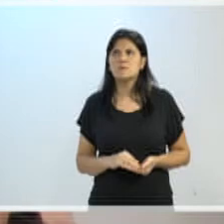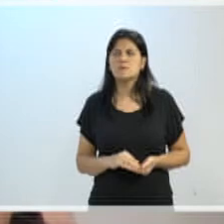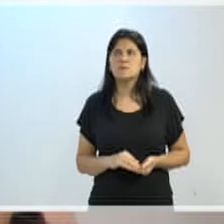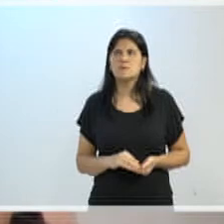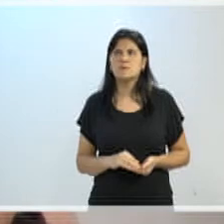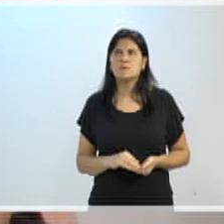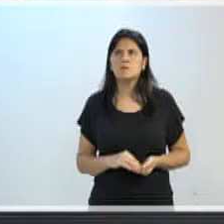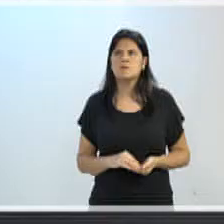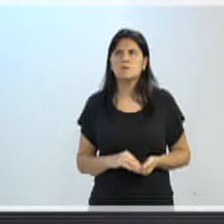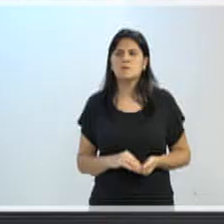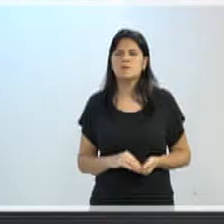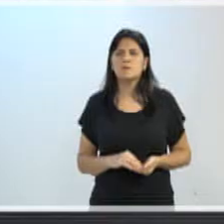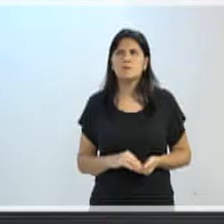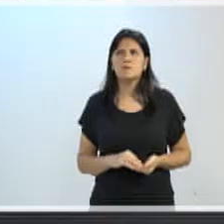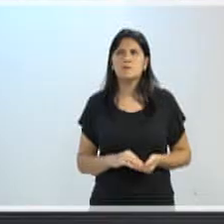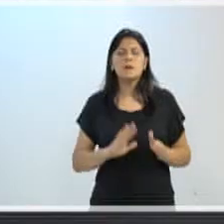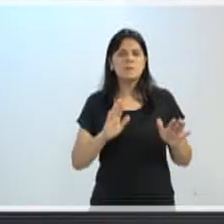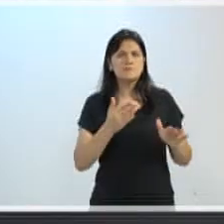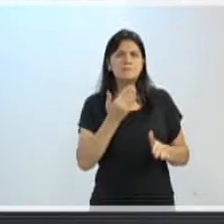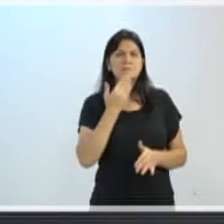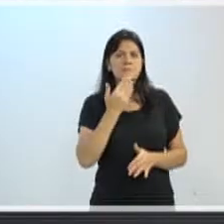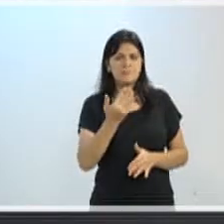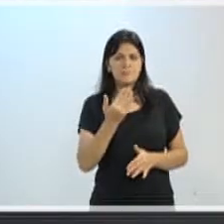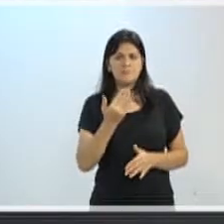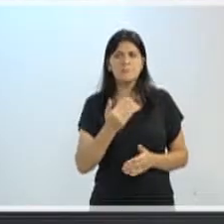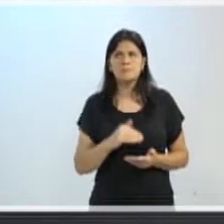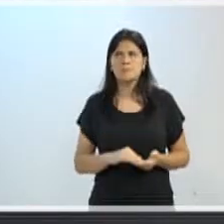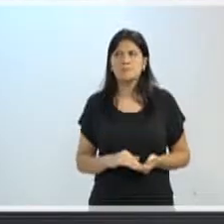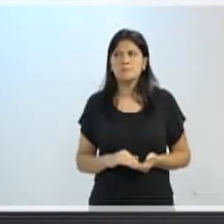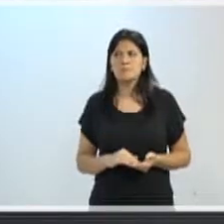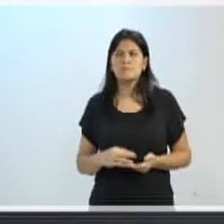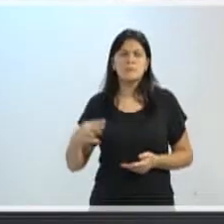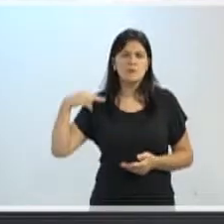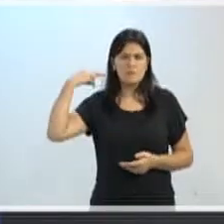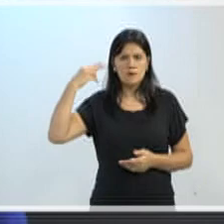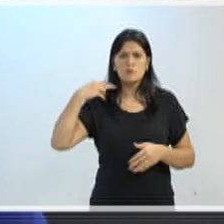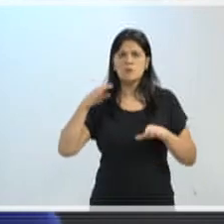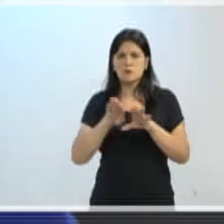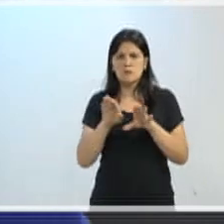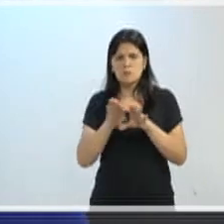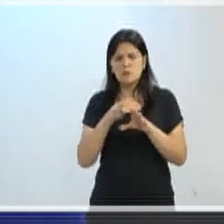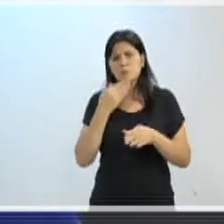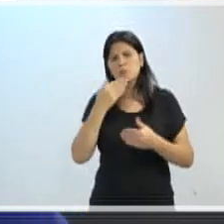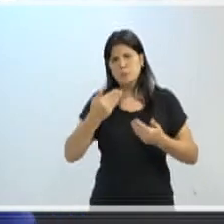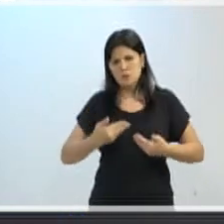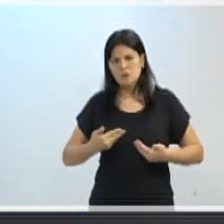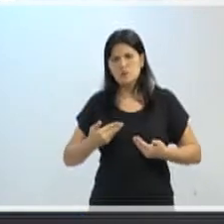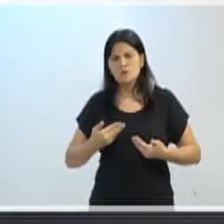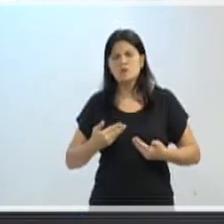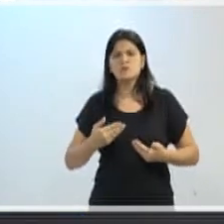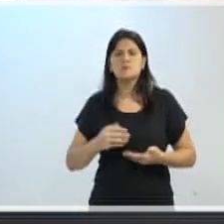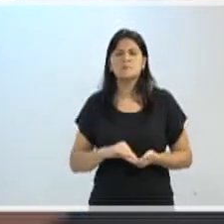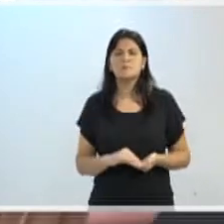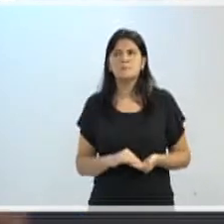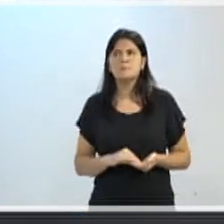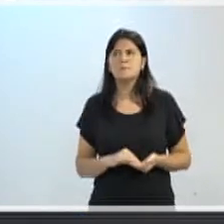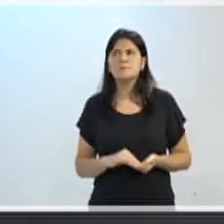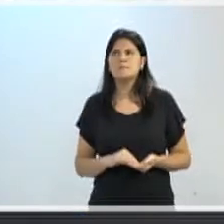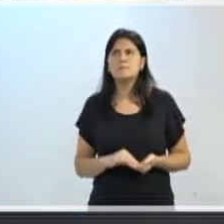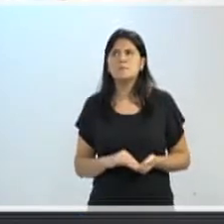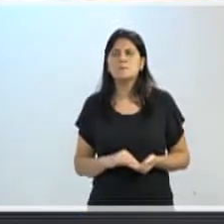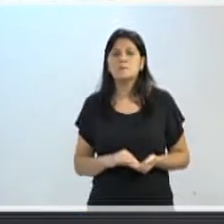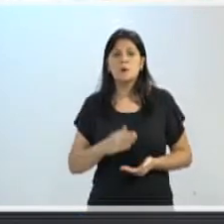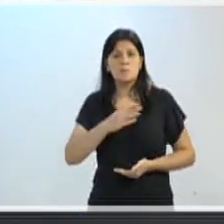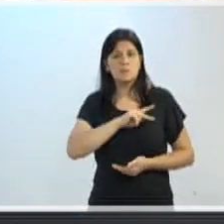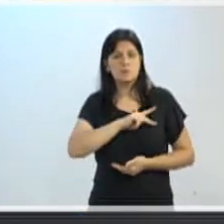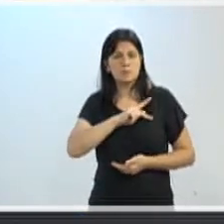presidente, pela ordem, só a pedido de outros vereadores aqui, vereador Gilson, vereador Tuca, vereador Alemão também, como eu sou presidente